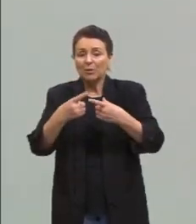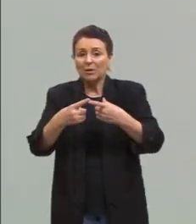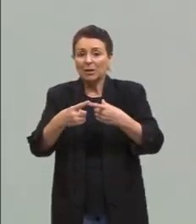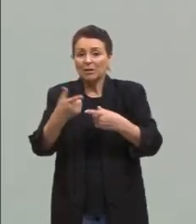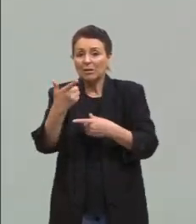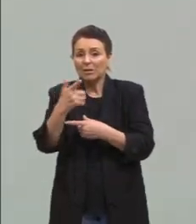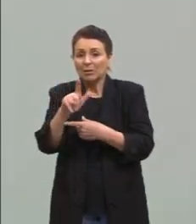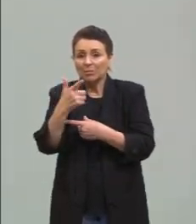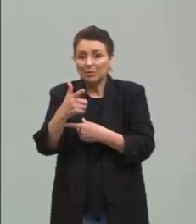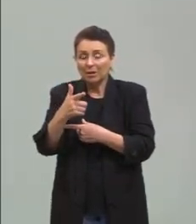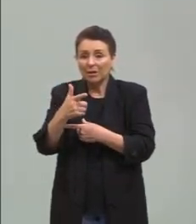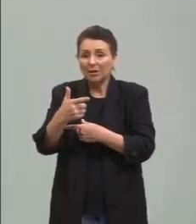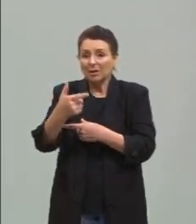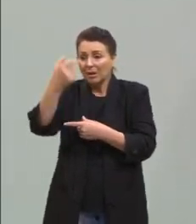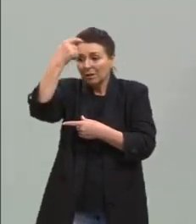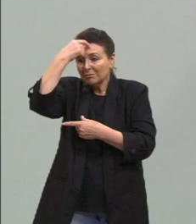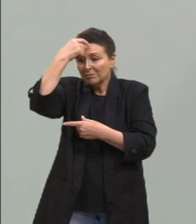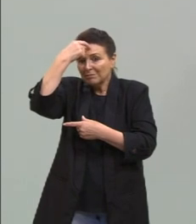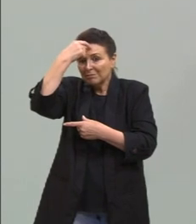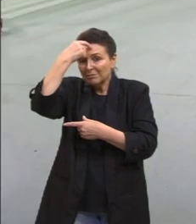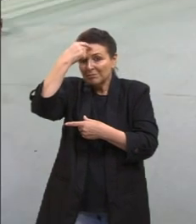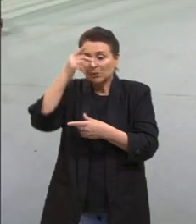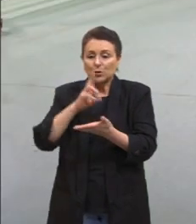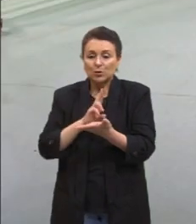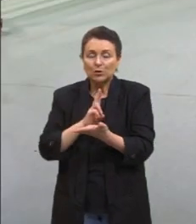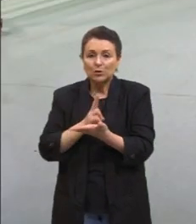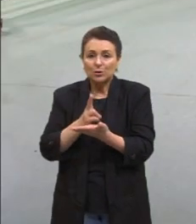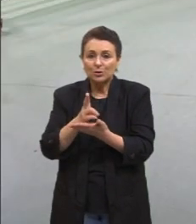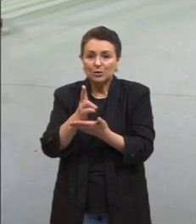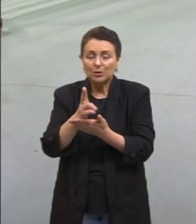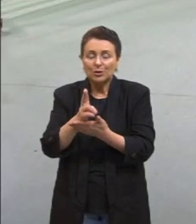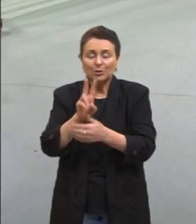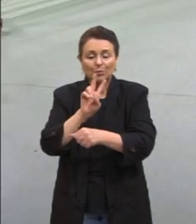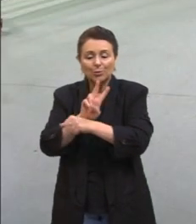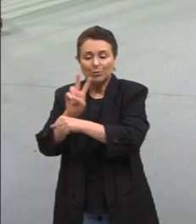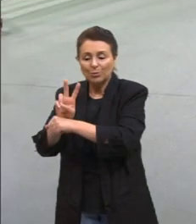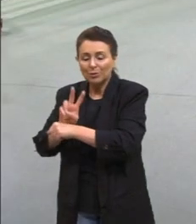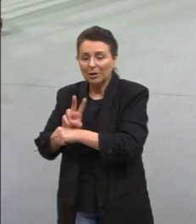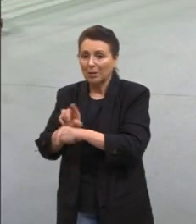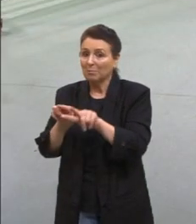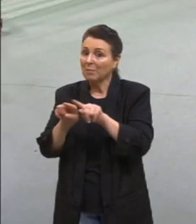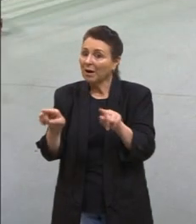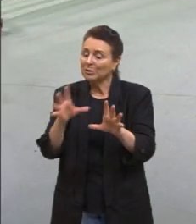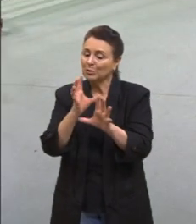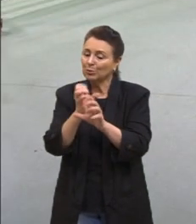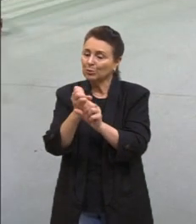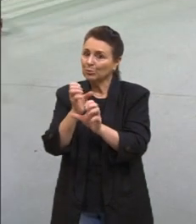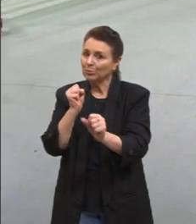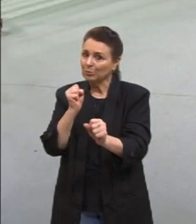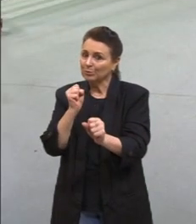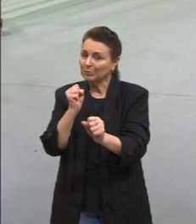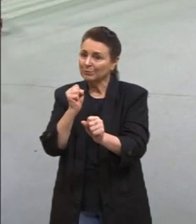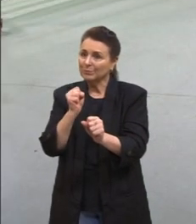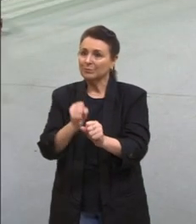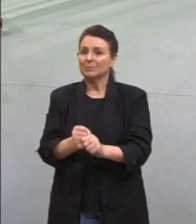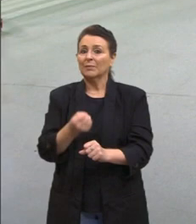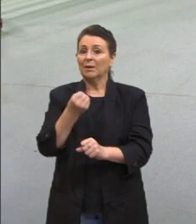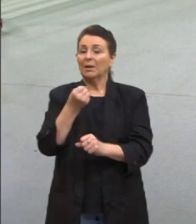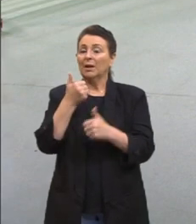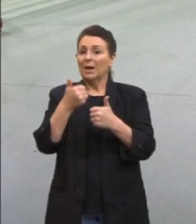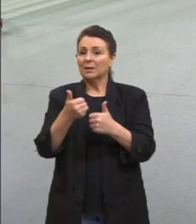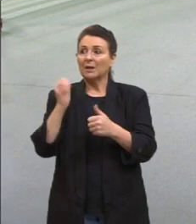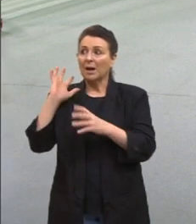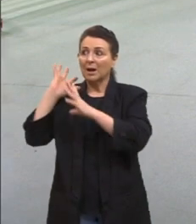concepção de preservação, e sim de gerar lucro, que nem tu falou, Lucas. E bem isso, essa